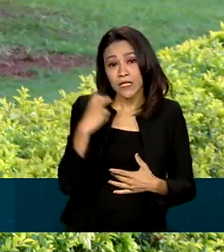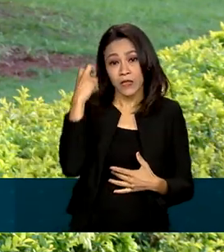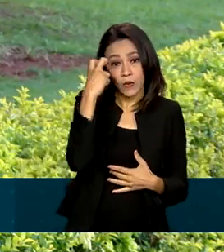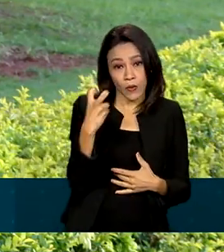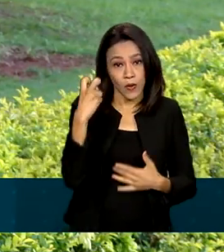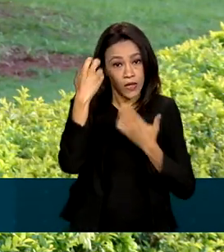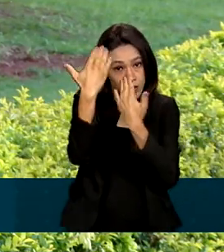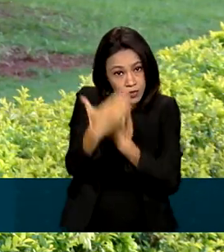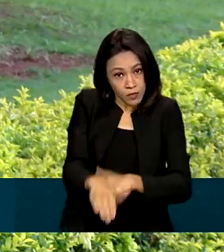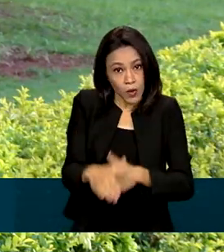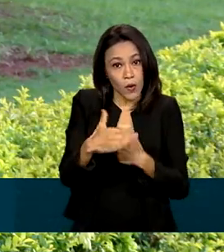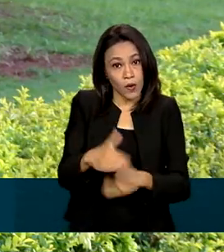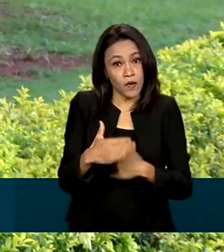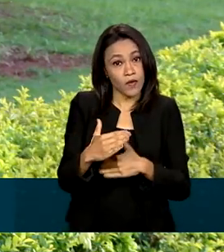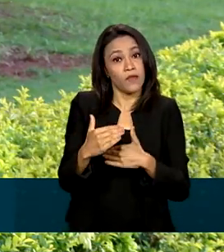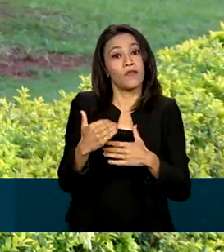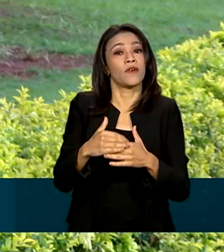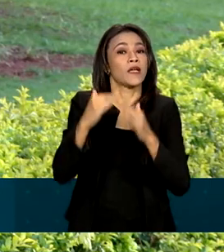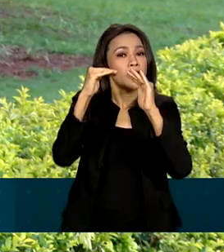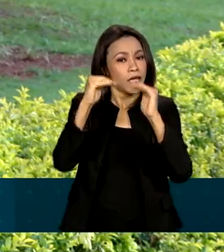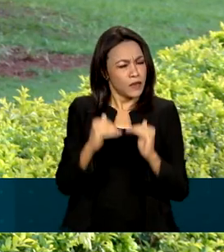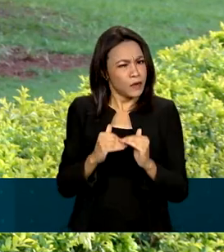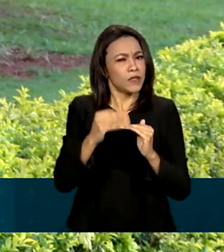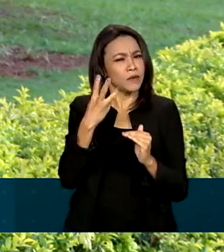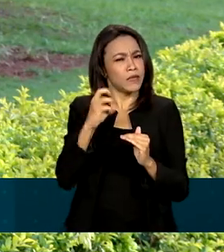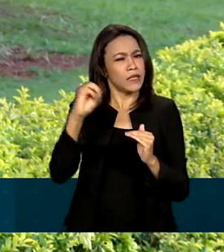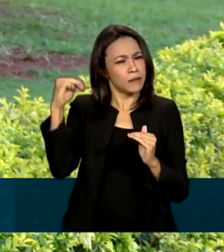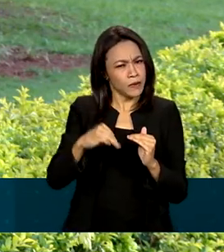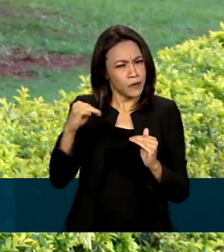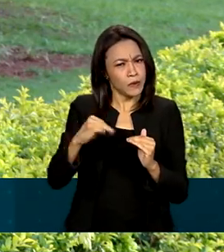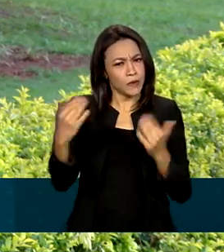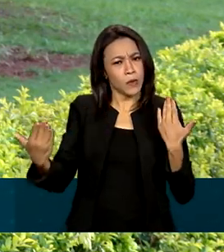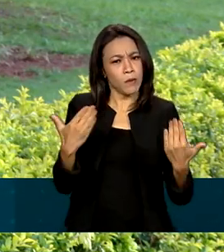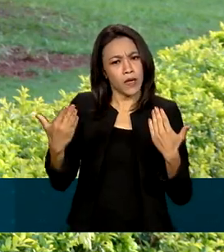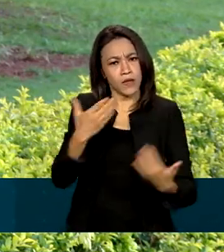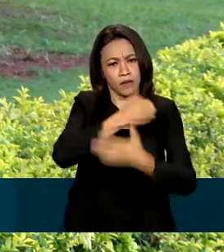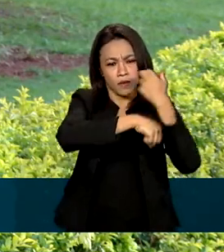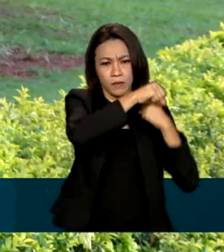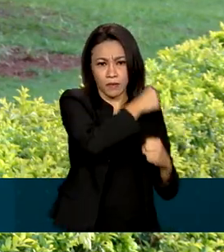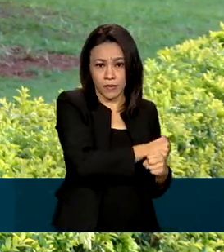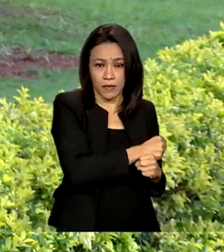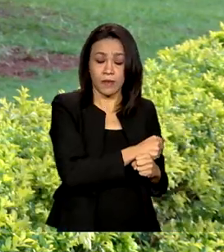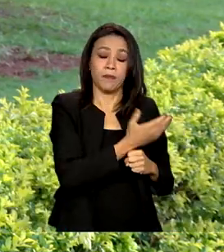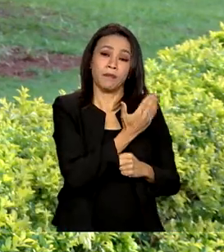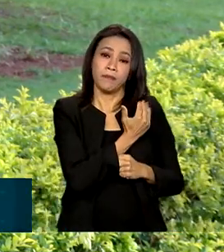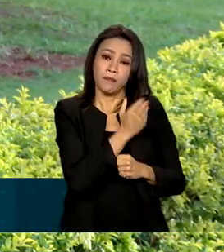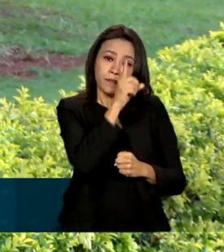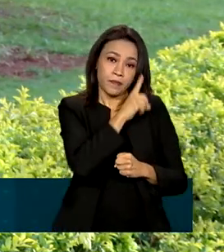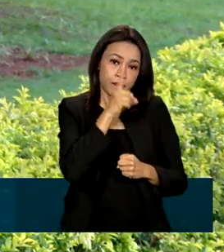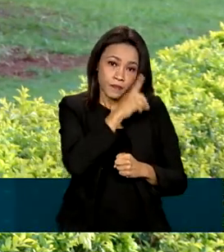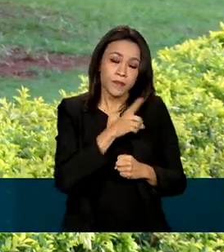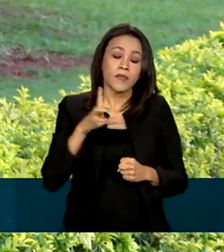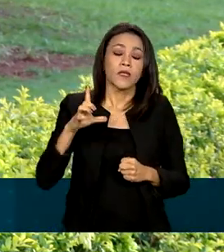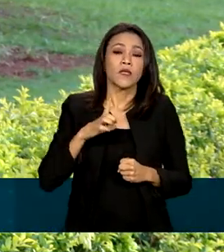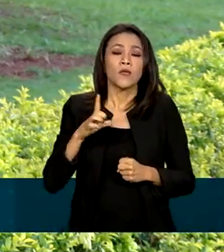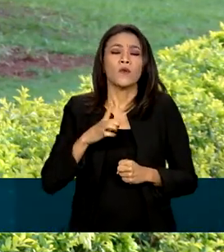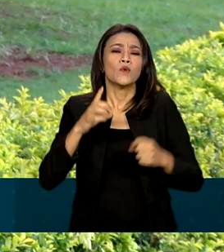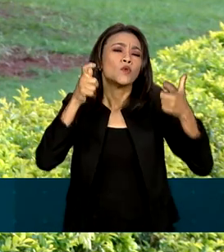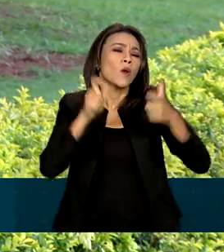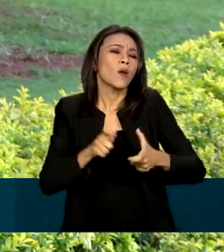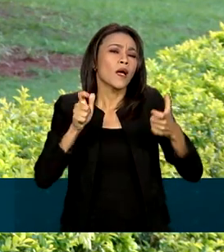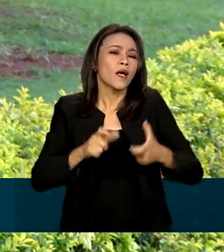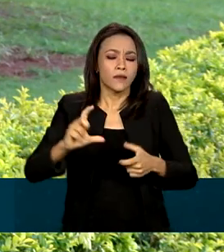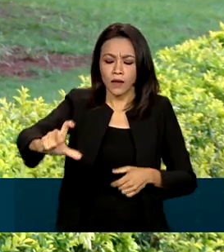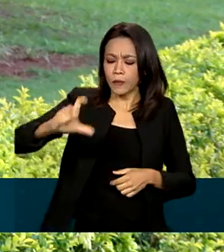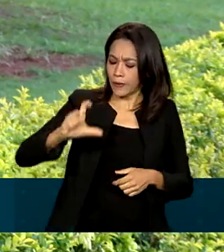duração, meia hora menos do que no domingo passado. Lembrando que os locais de prova estão disponíveis no cartão de